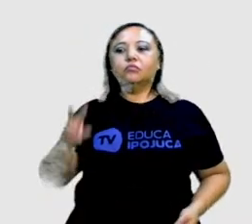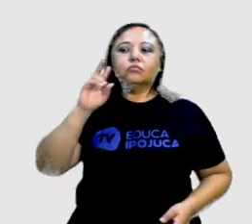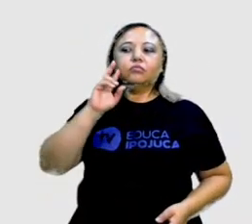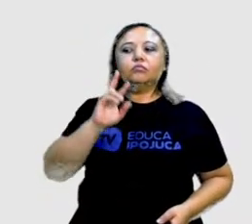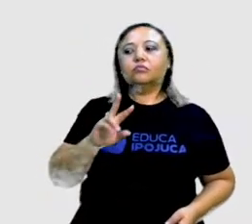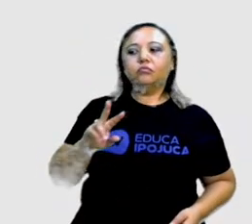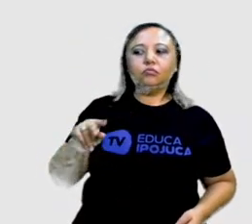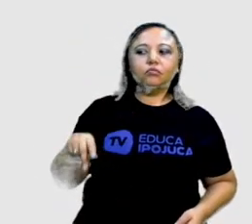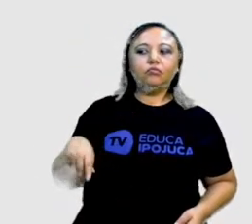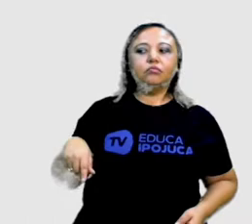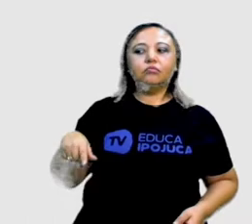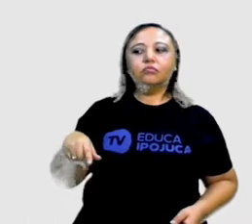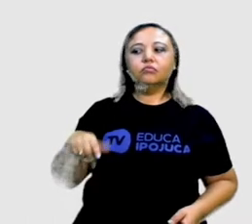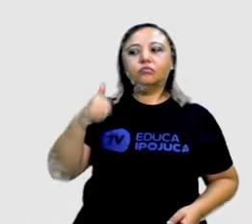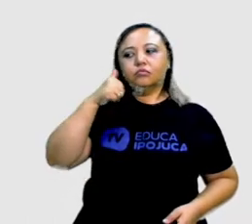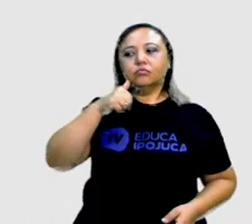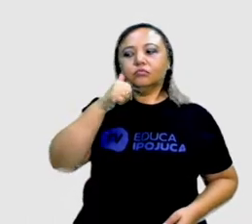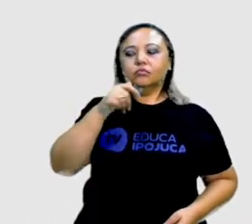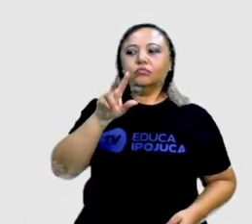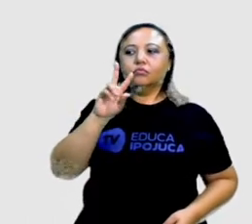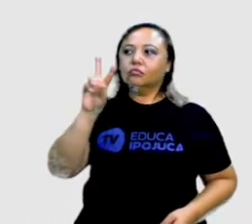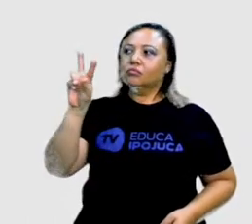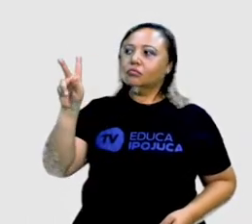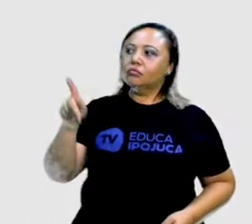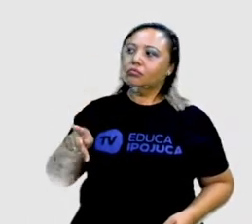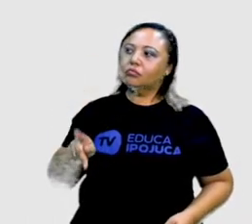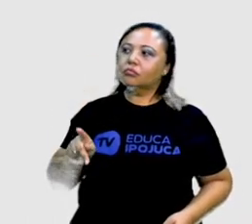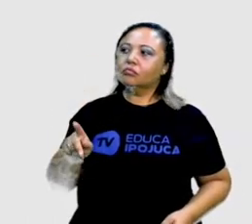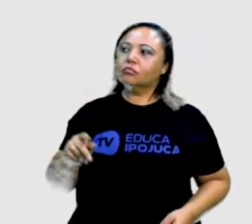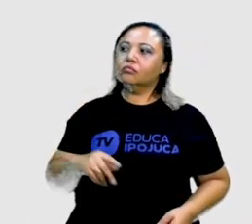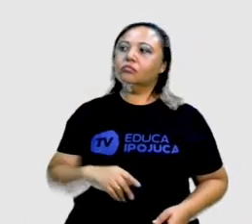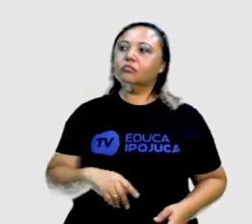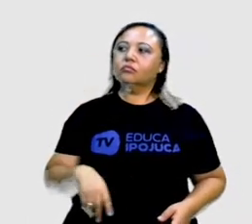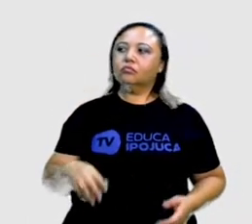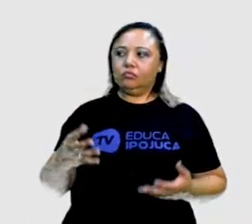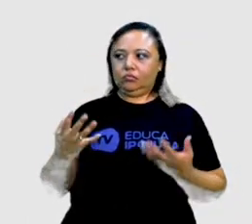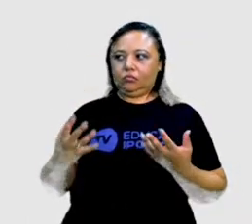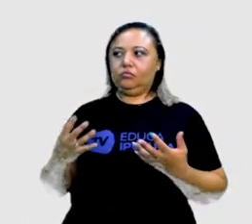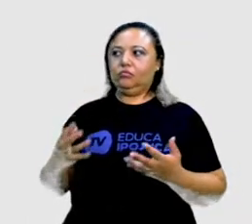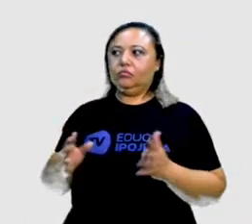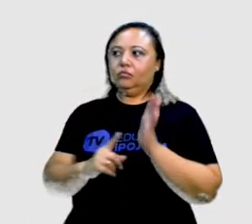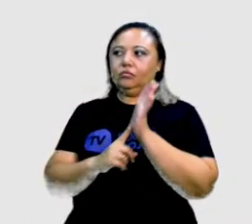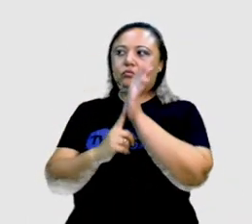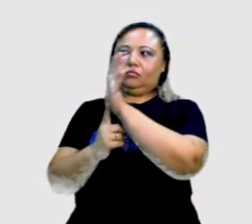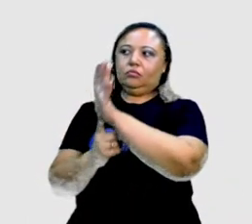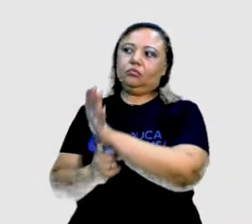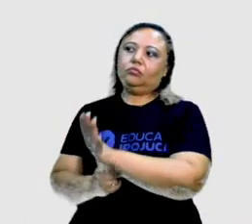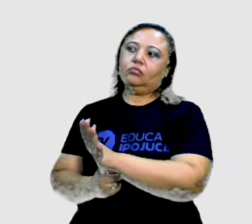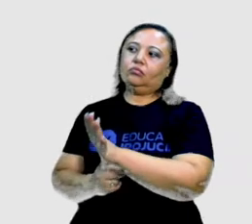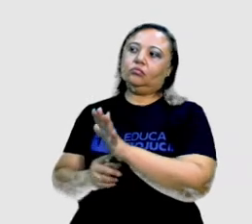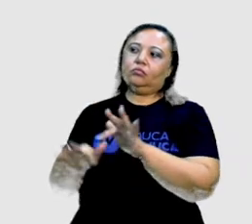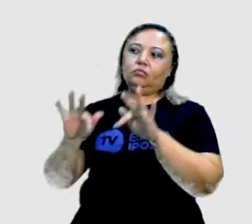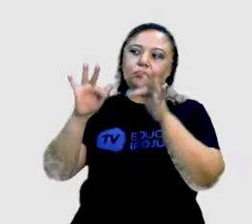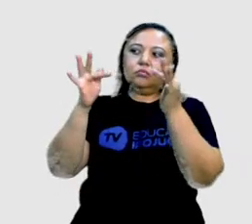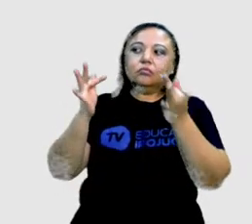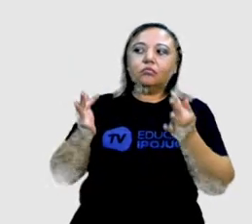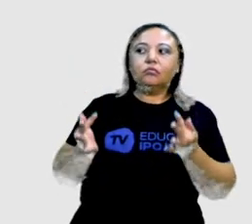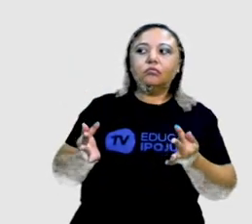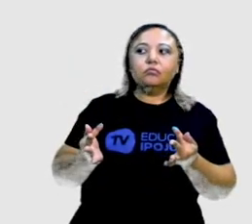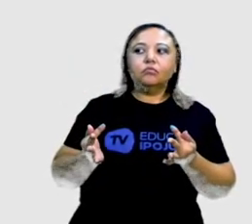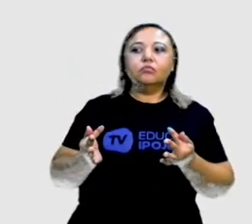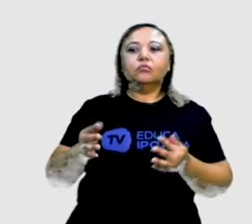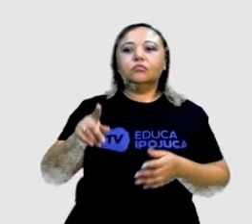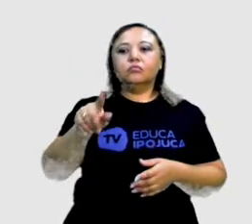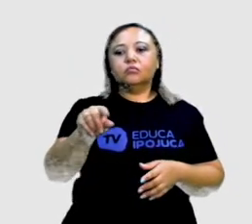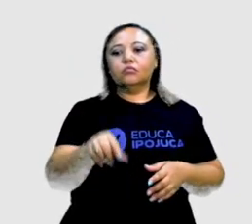professora e responde. Só quis mostrar para meus amigos que é fácil e simples deixar